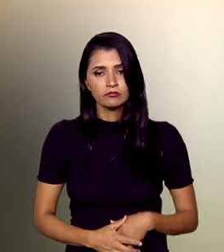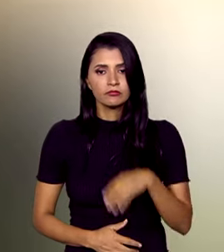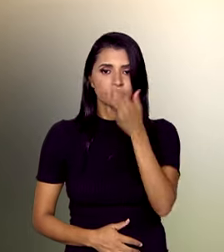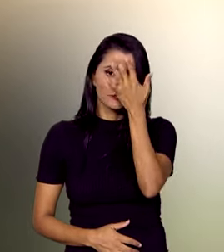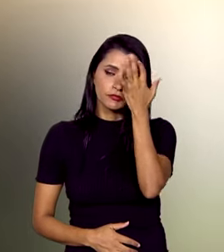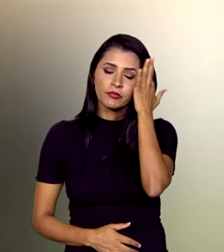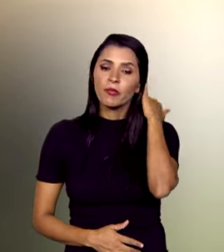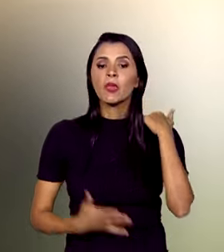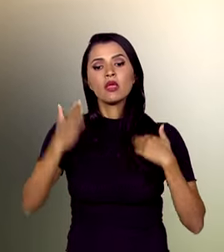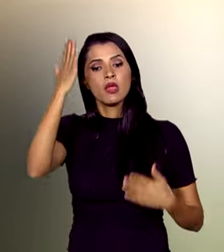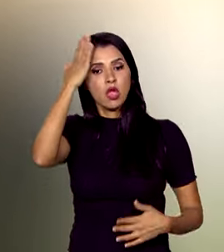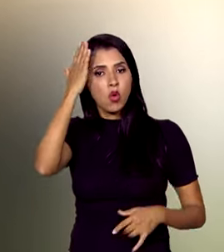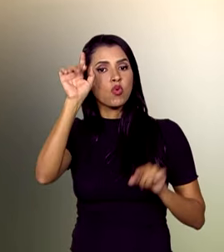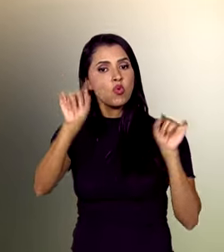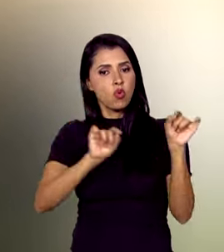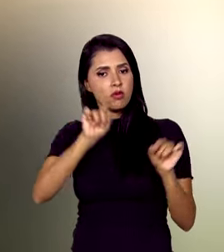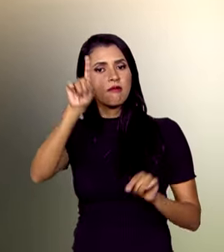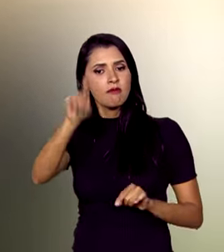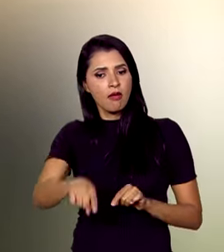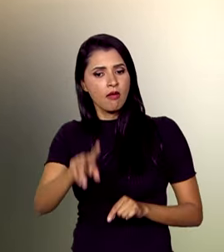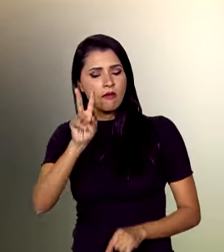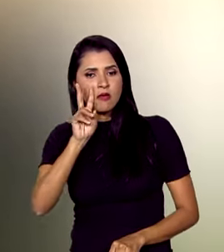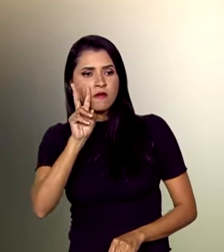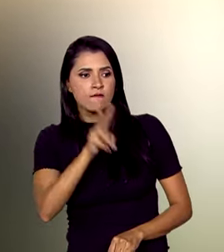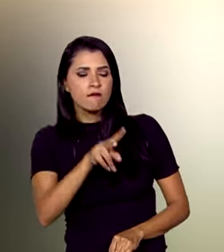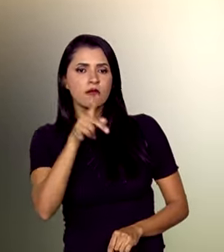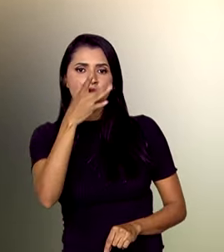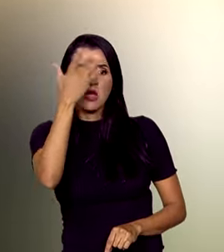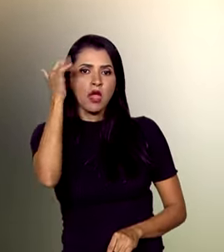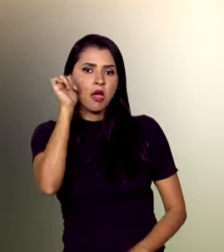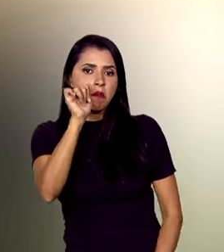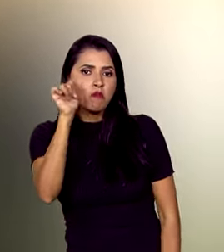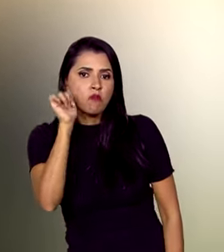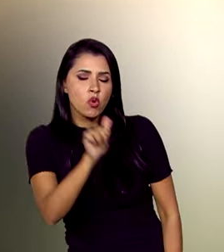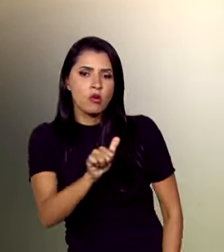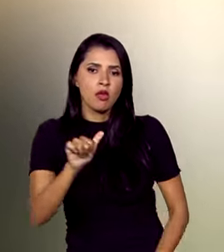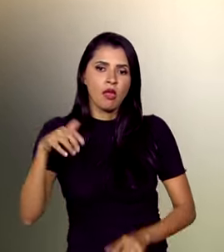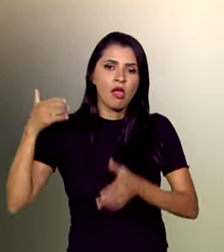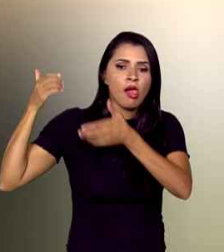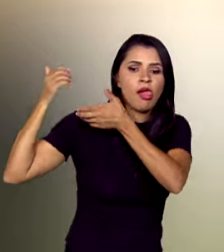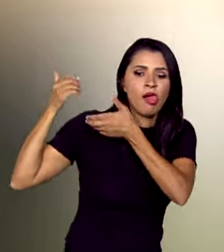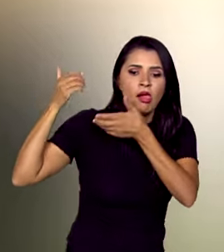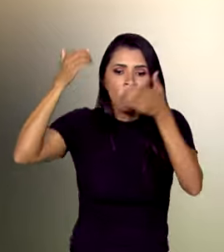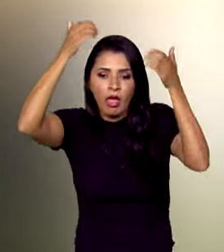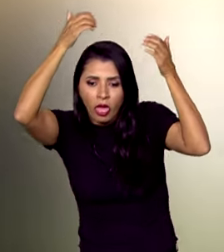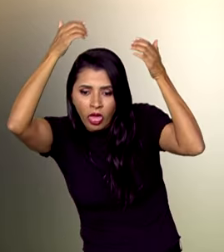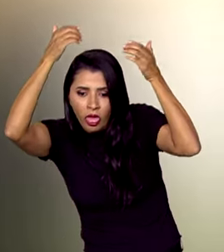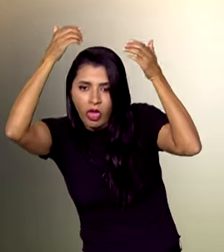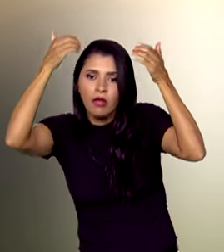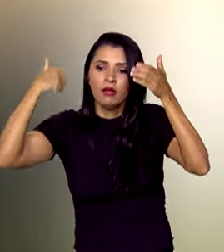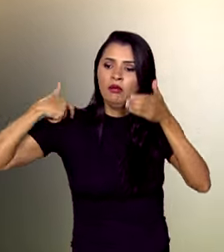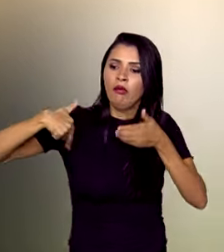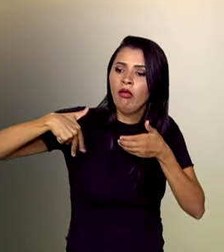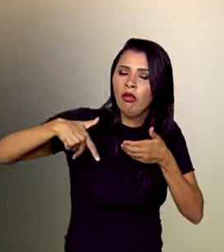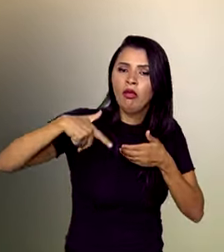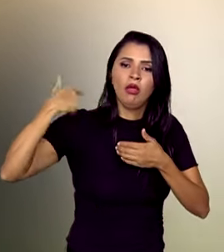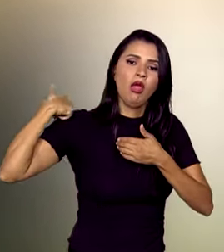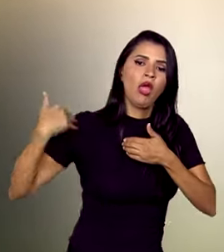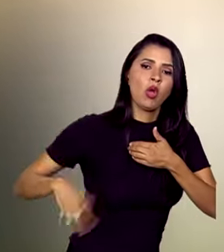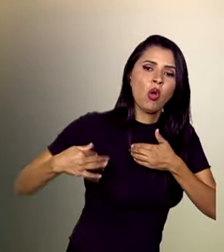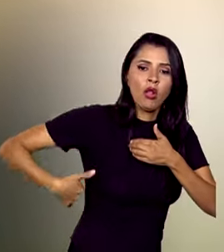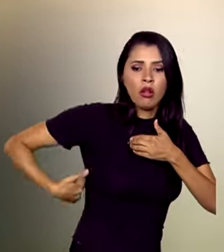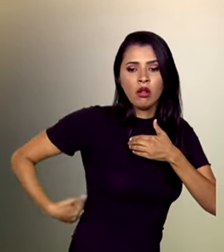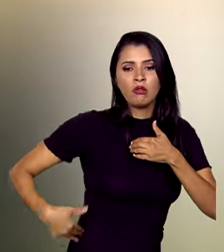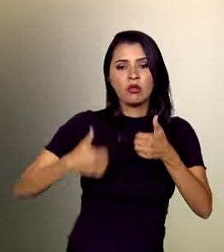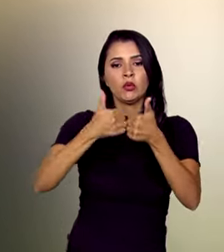Sei o que é ver principalmente as mulheres com lata e cabaça na cabeça, com problema de coluna,